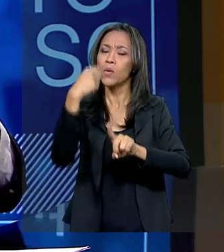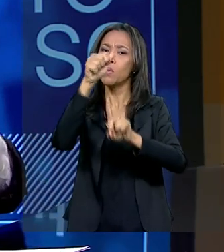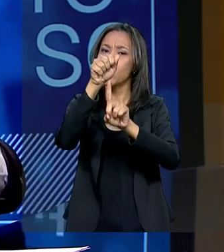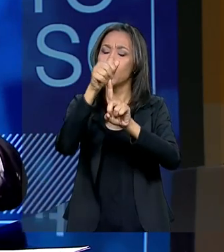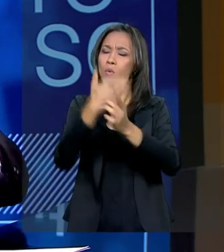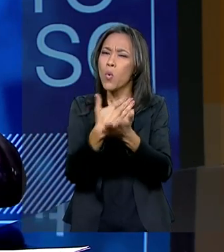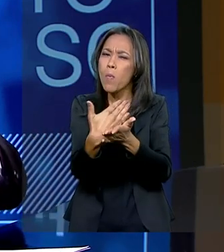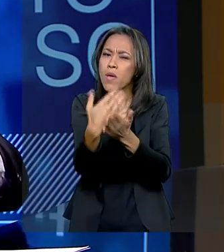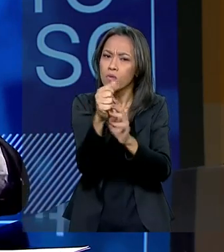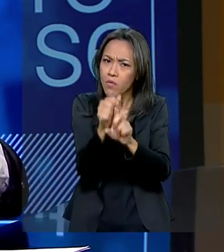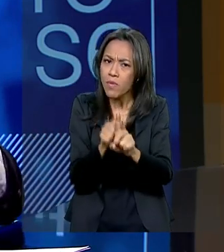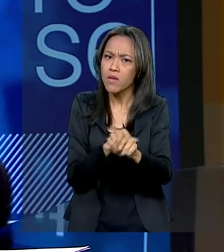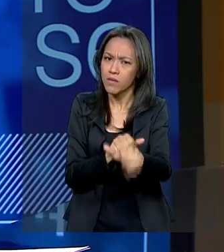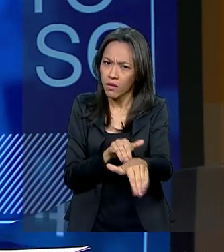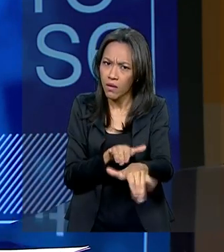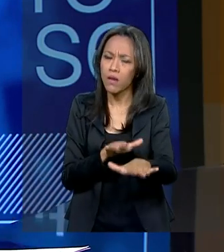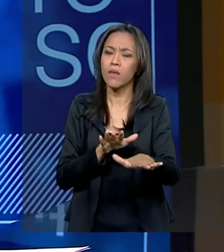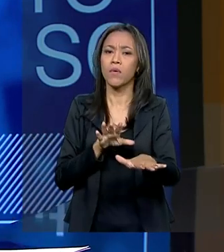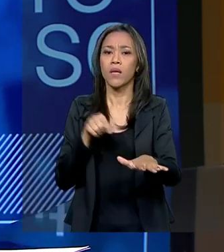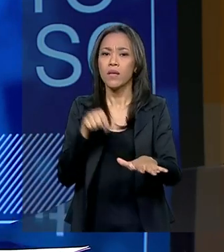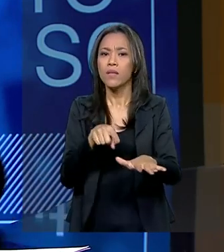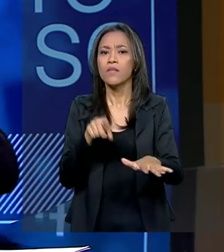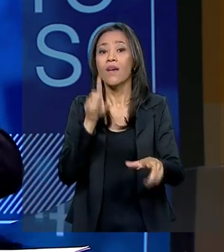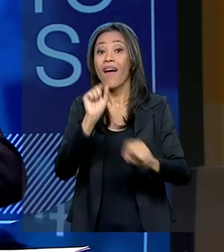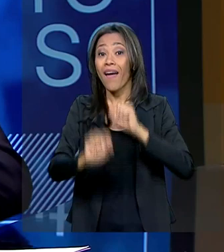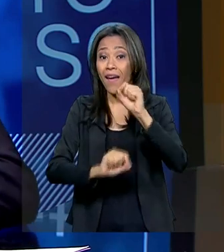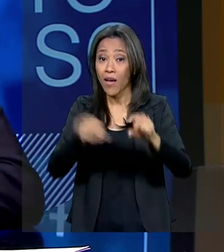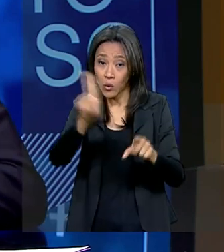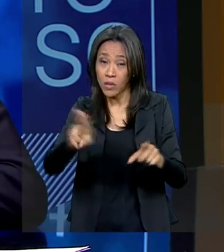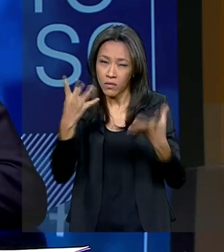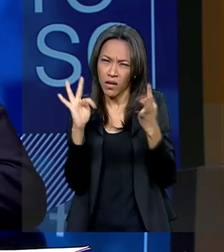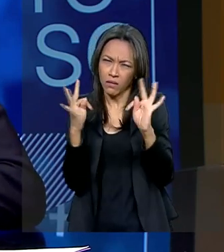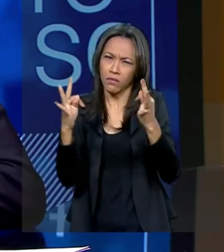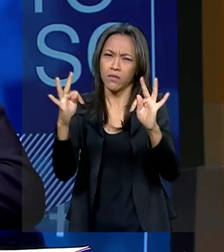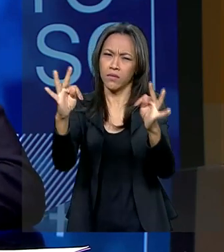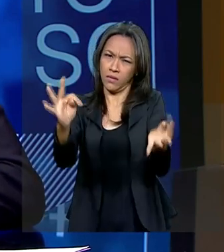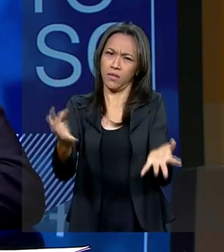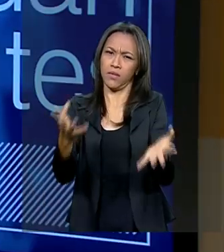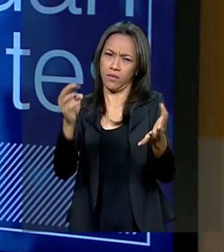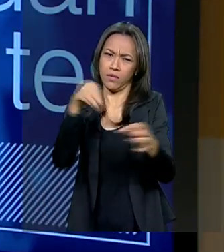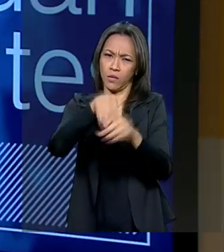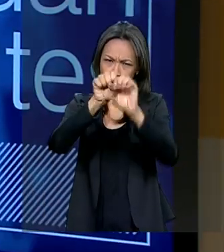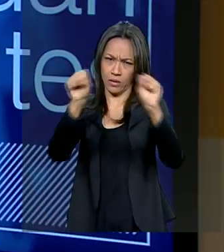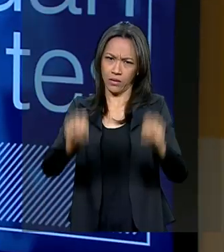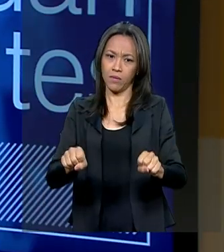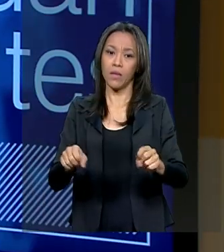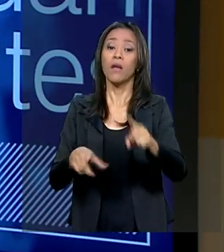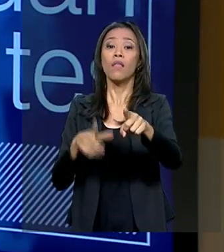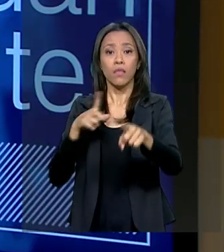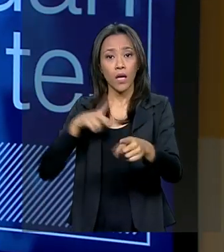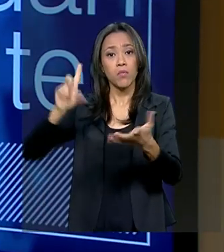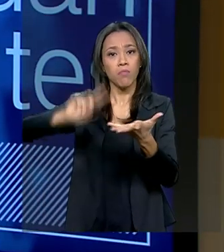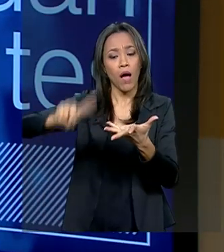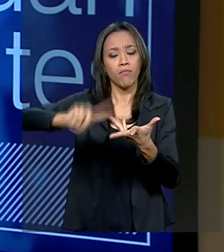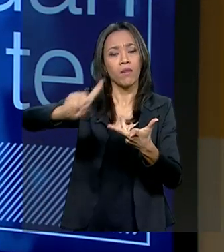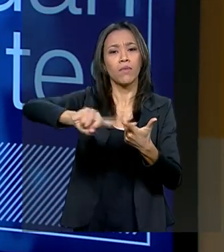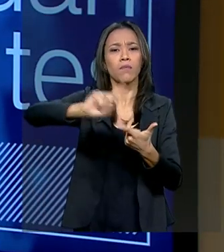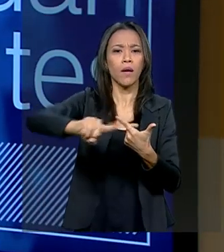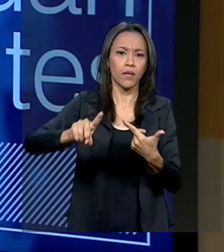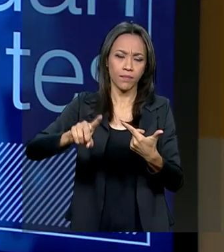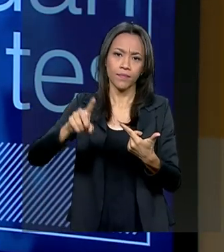pelo que eu vi aí, tenta fazer uma modernização nesse sistema, a gente pode dizer assim? A gente está com várias ações. Você tem